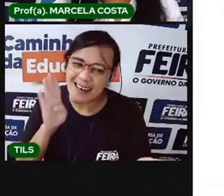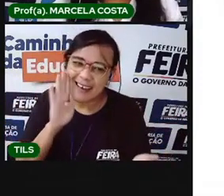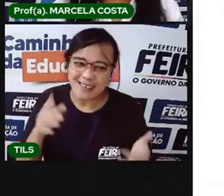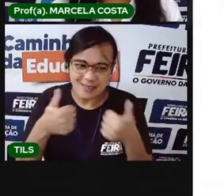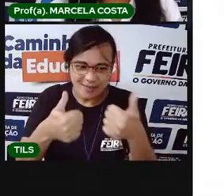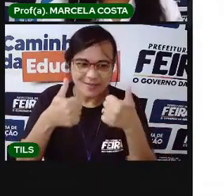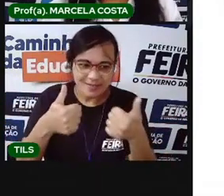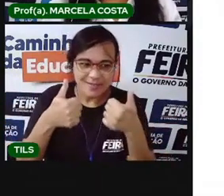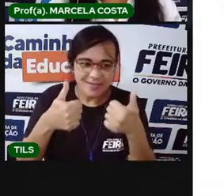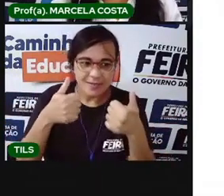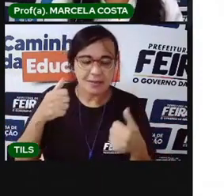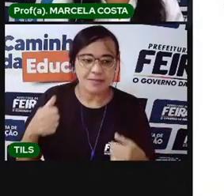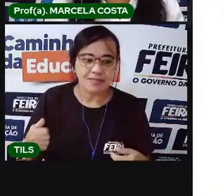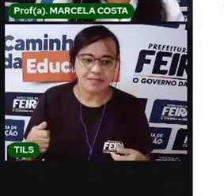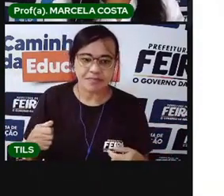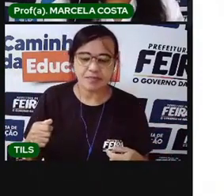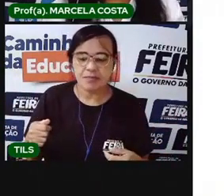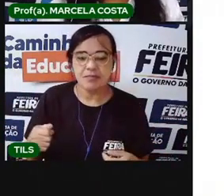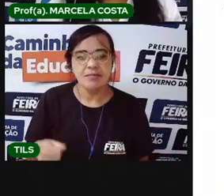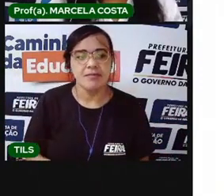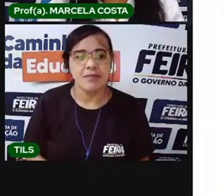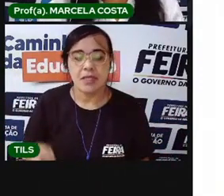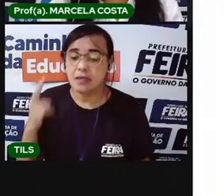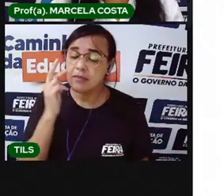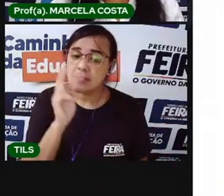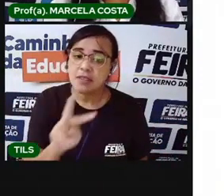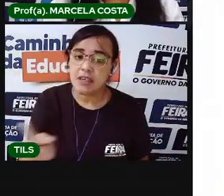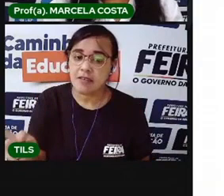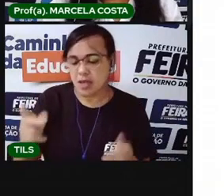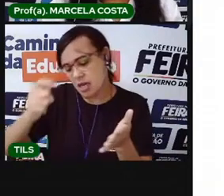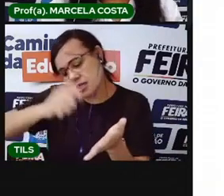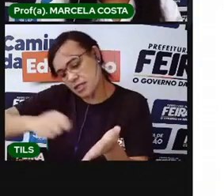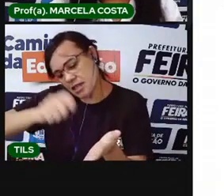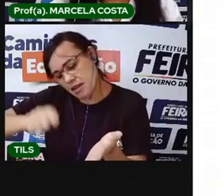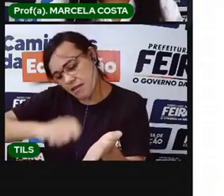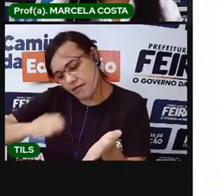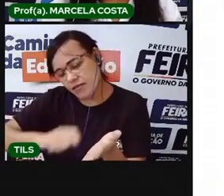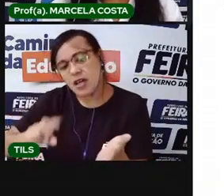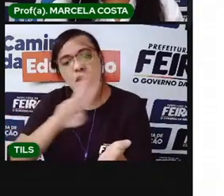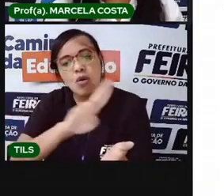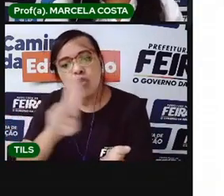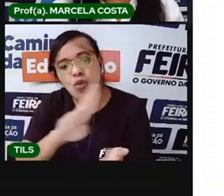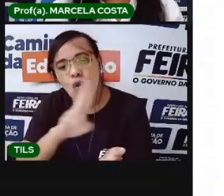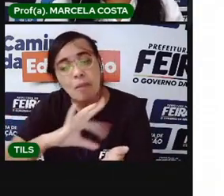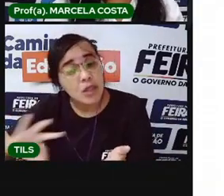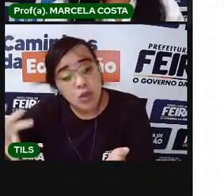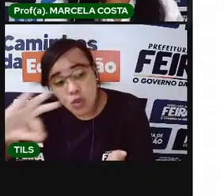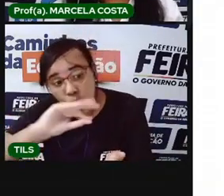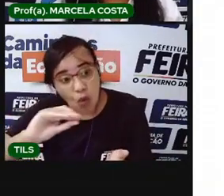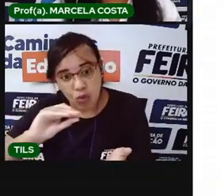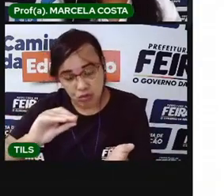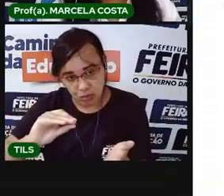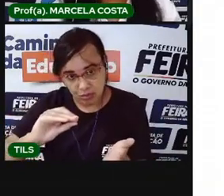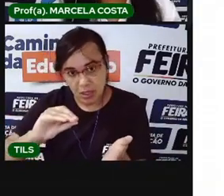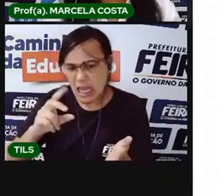Vou pedir para você escrever o seu nome completo aí no seu caderno. Se você